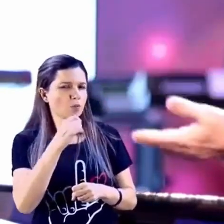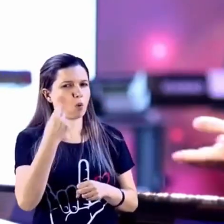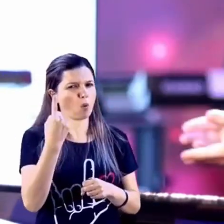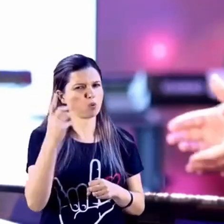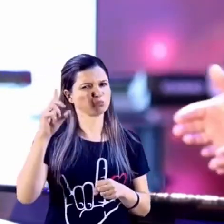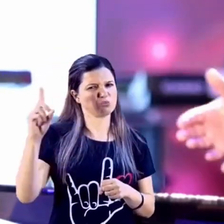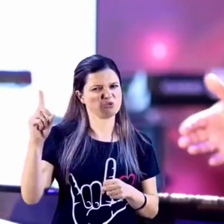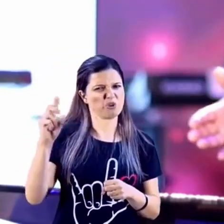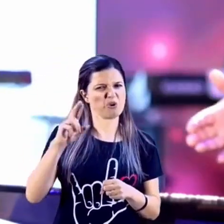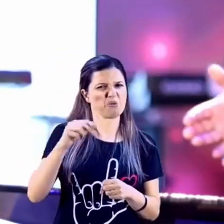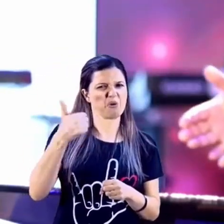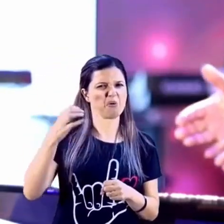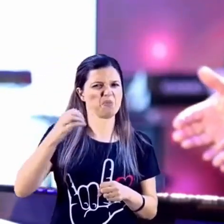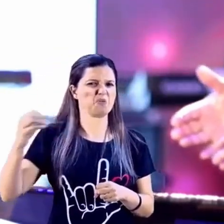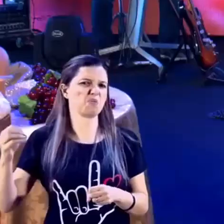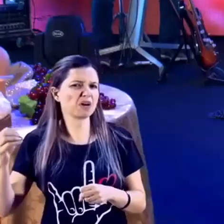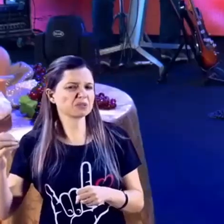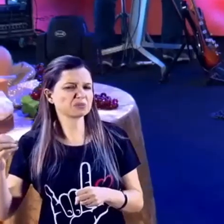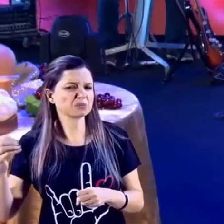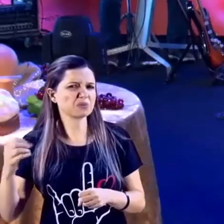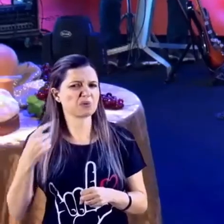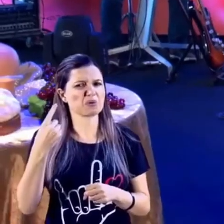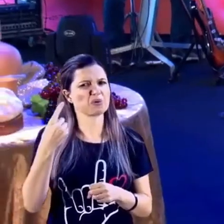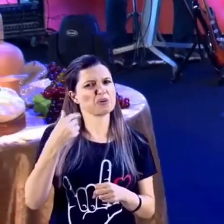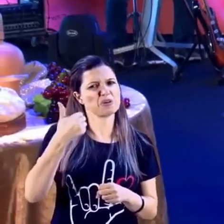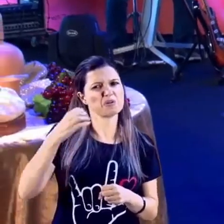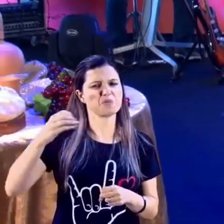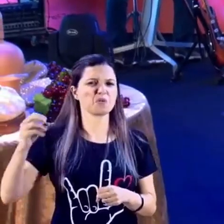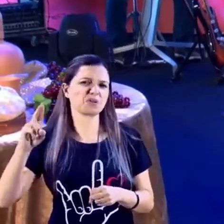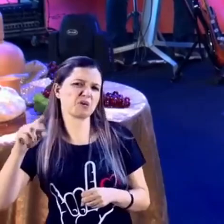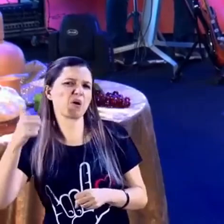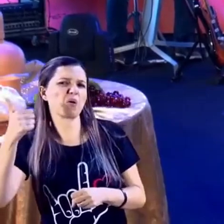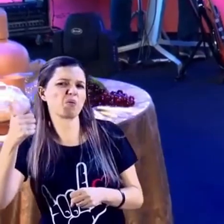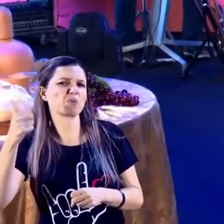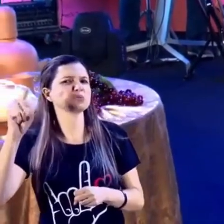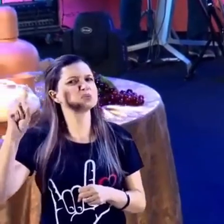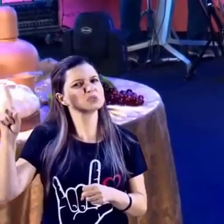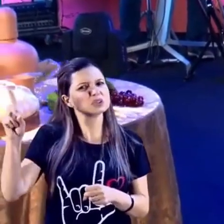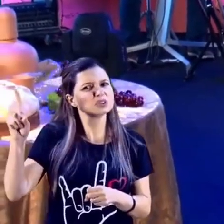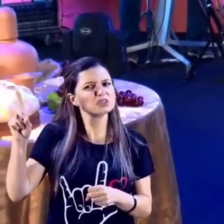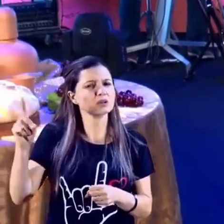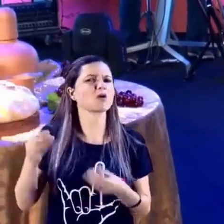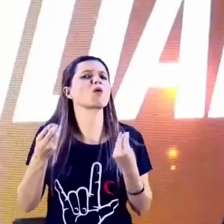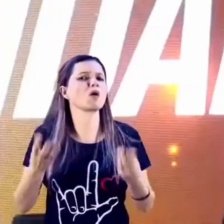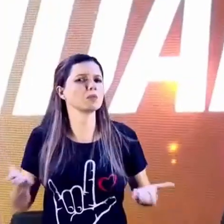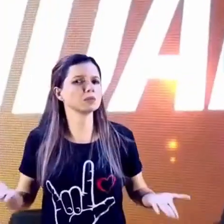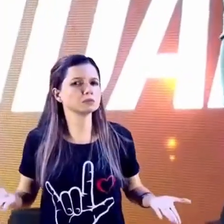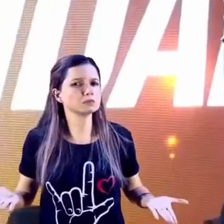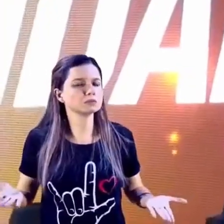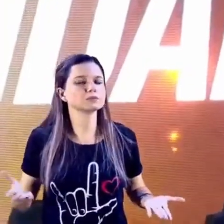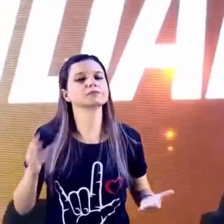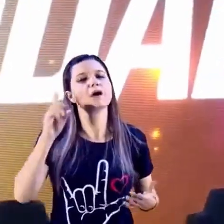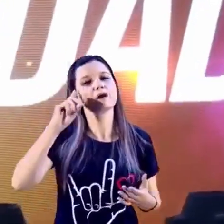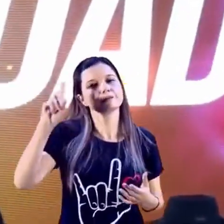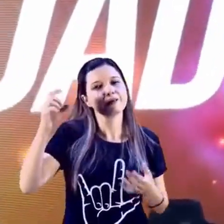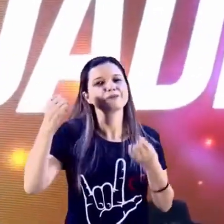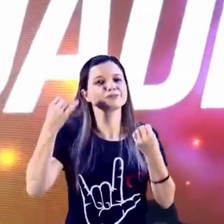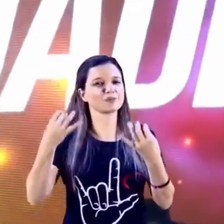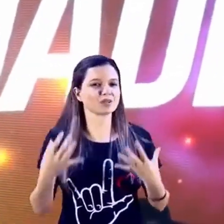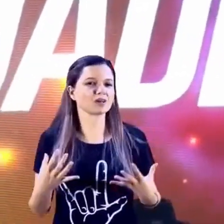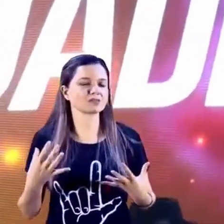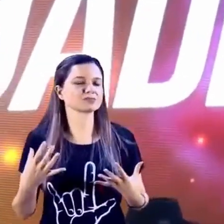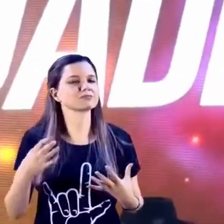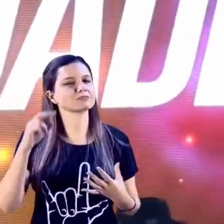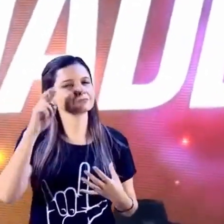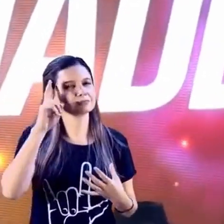Como assim? Mil anos é um dia? Para Deus é um dia mil anos? Quem que viveu? Nós não vivemos nem 10% de mil